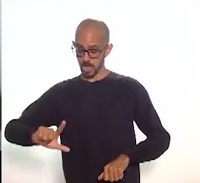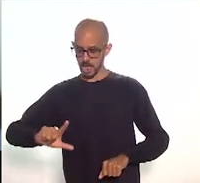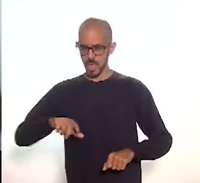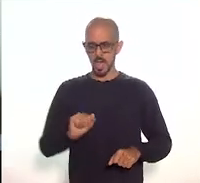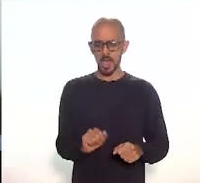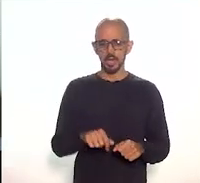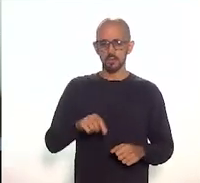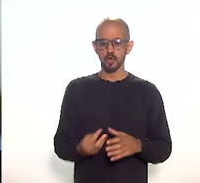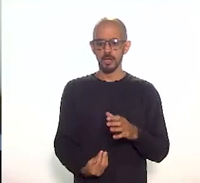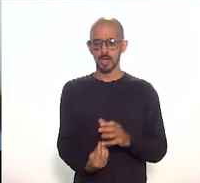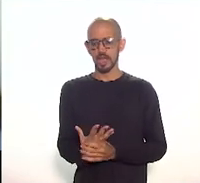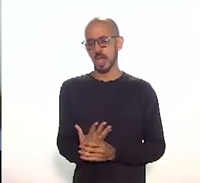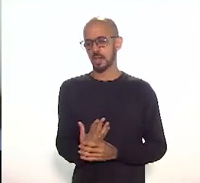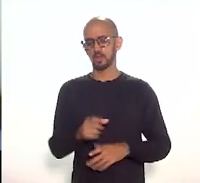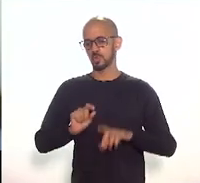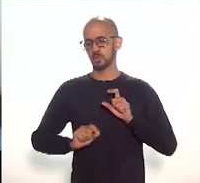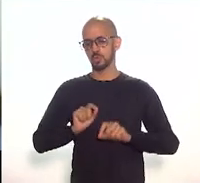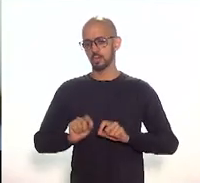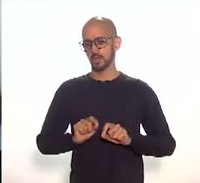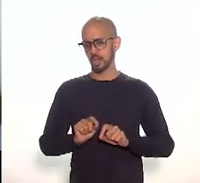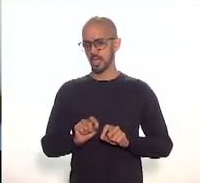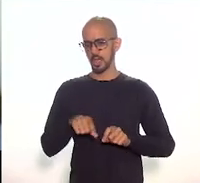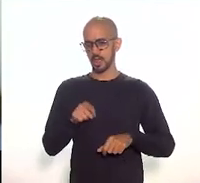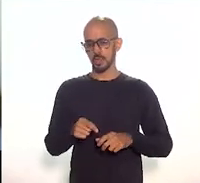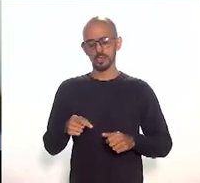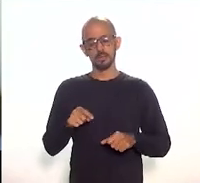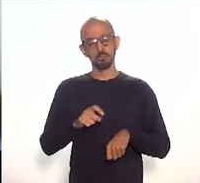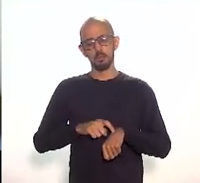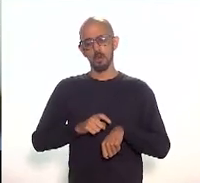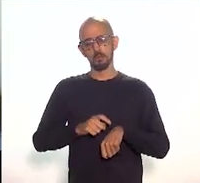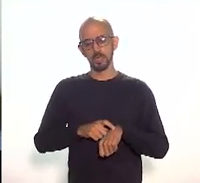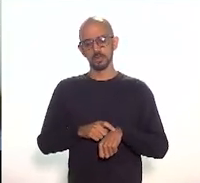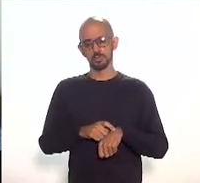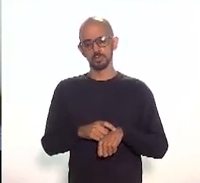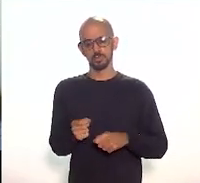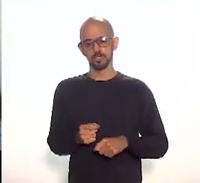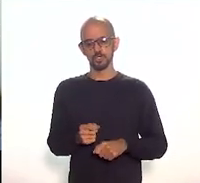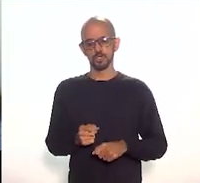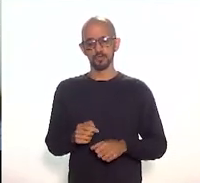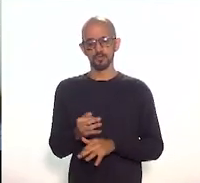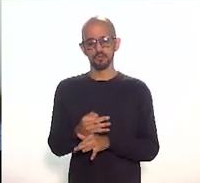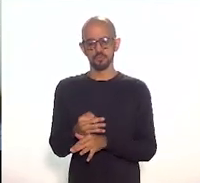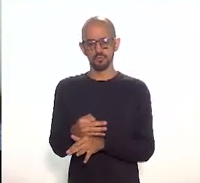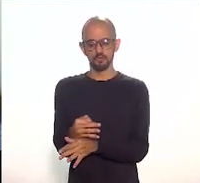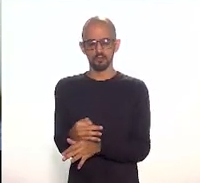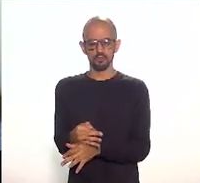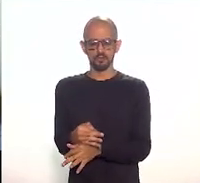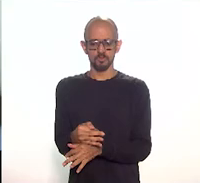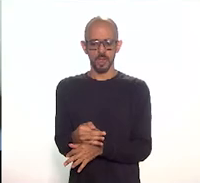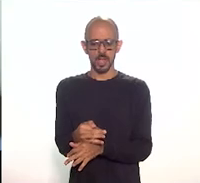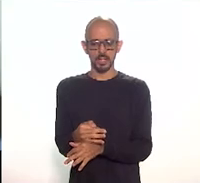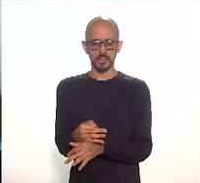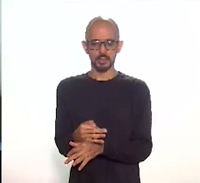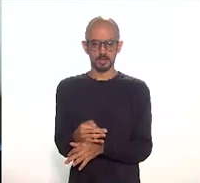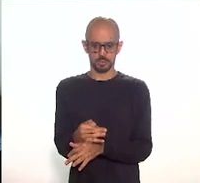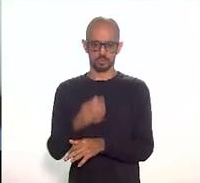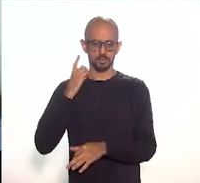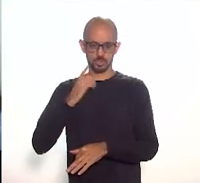no recesso parlamentar, no mês de janeiro.